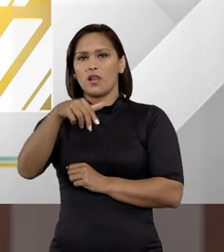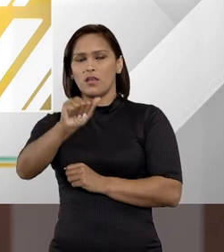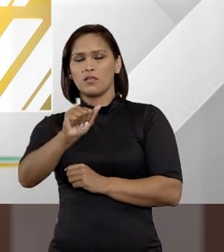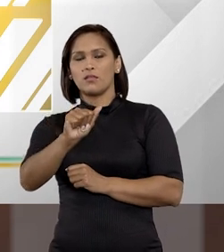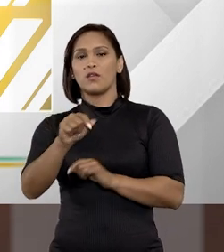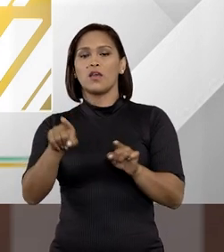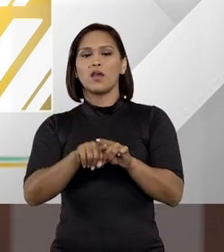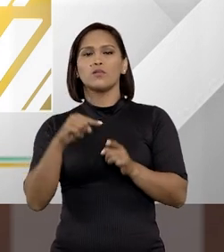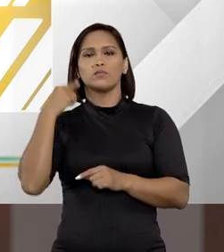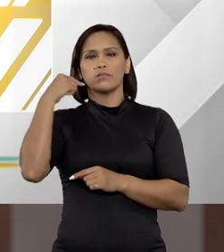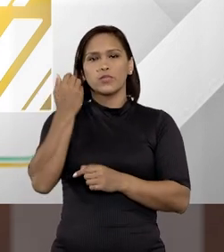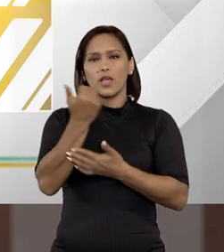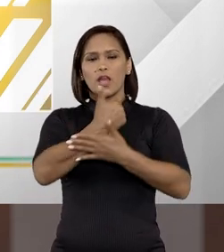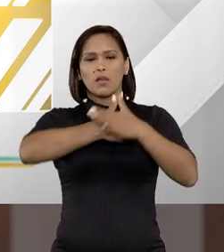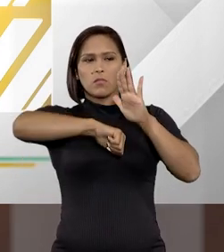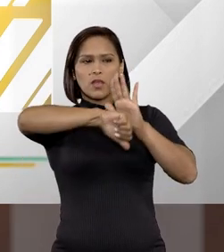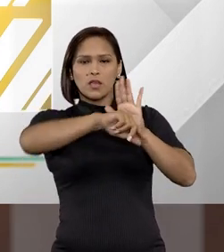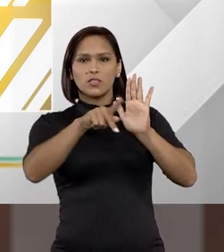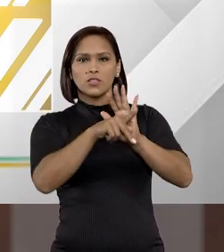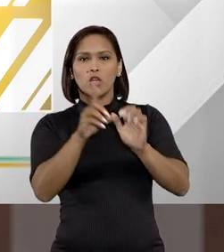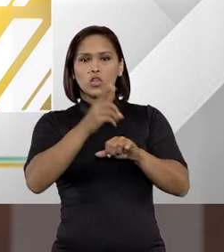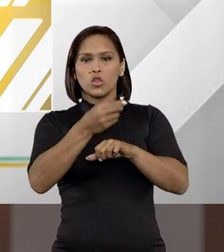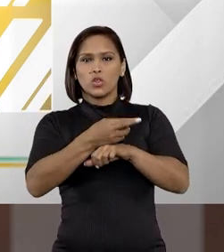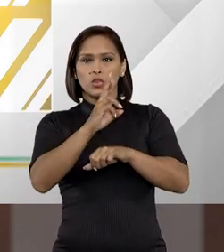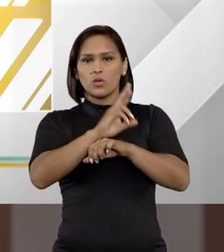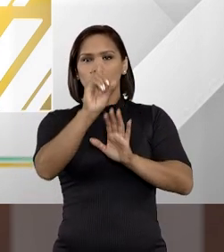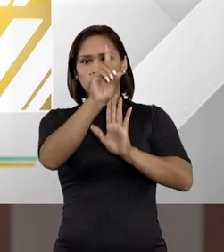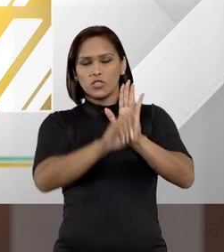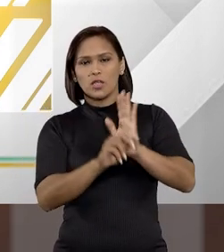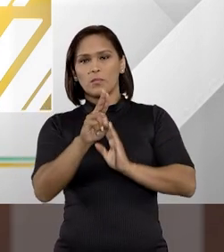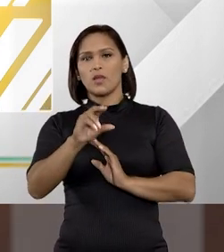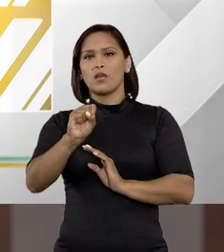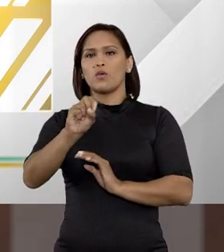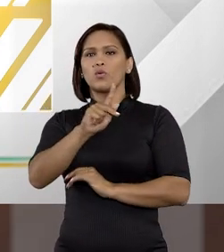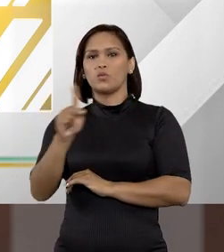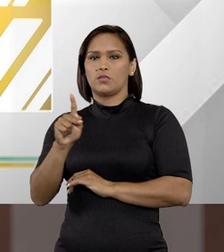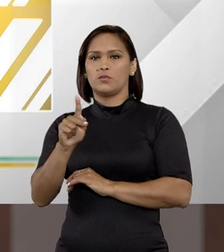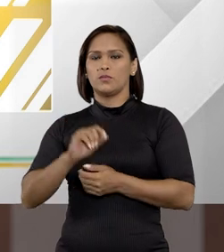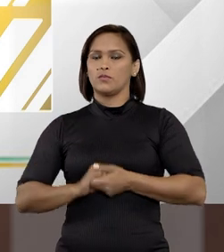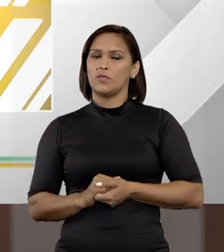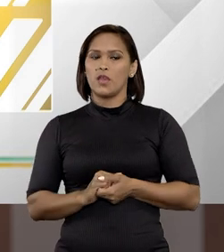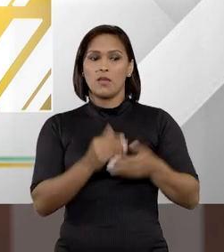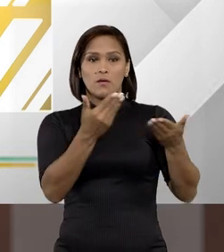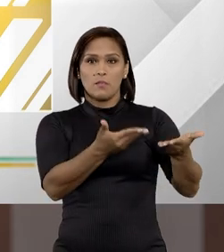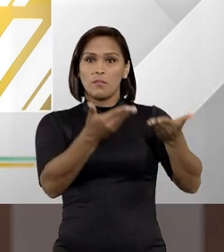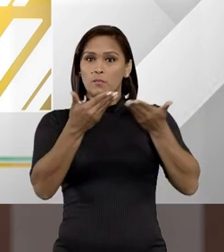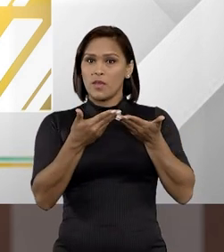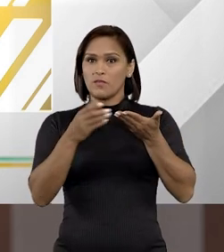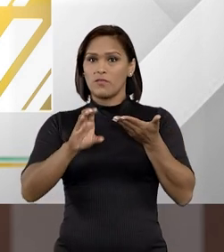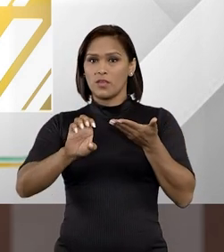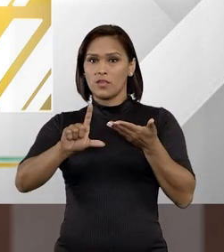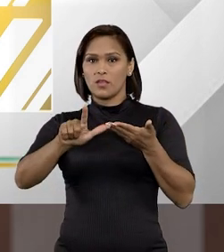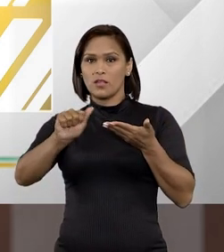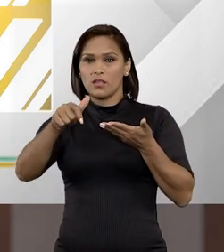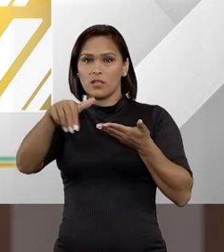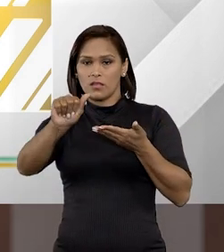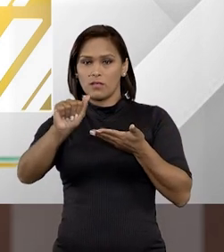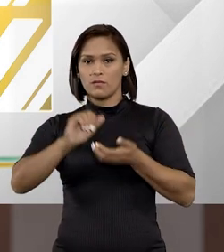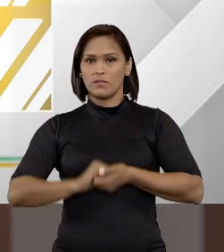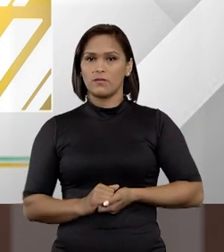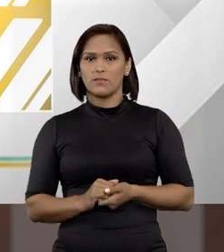Martins Luz, advogada criminalista, doutora em Direito pela Universidade de São Paulo. Seja muito bem-vinda, Ilana.